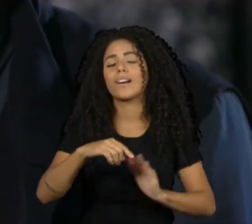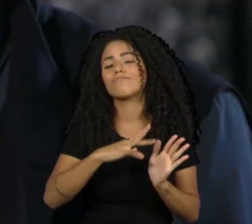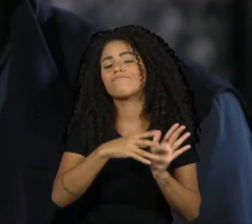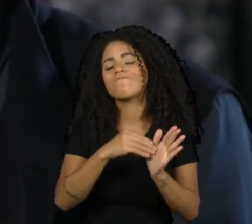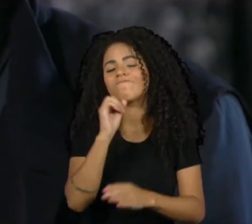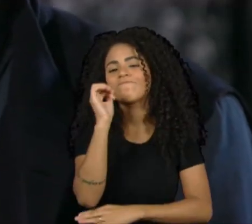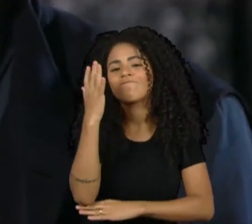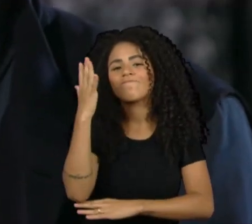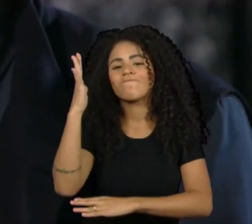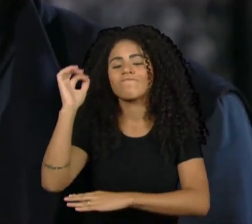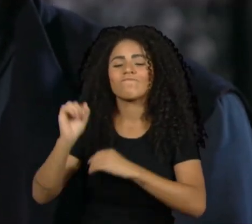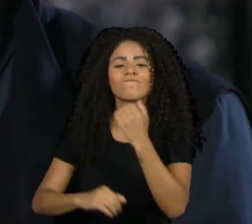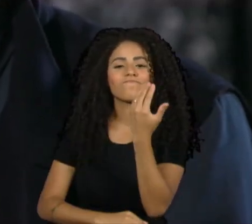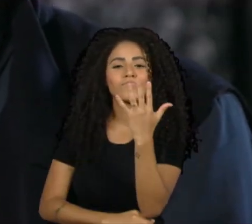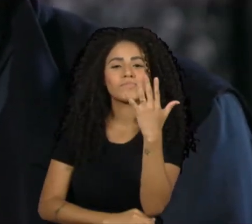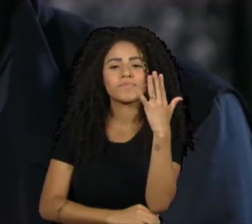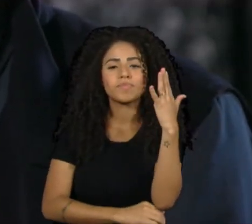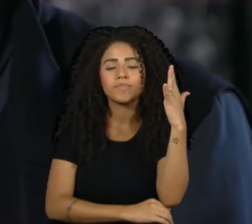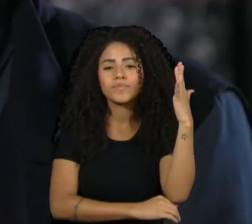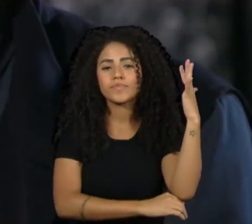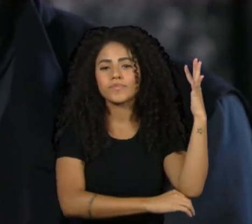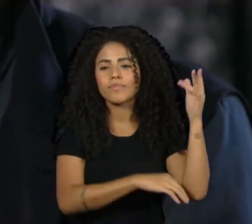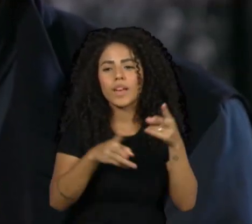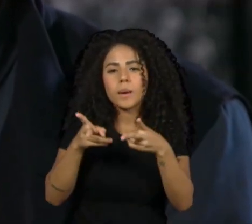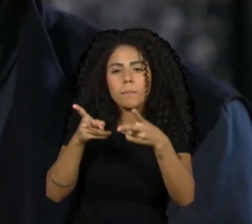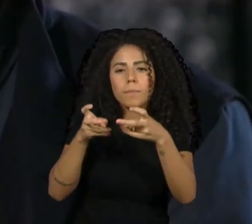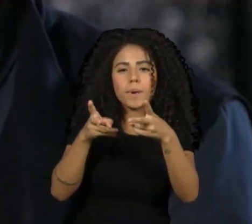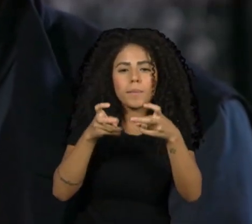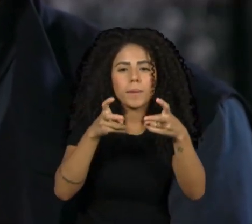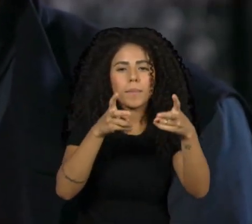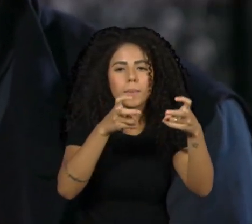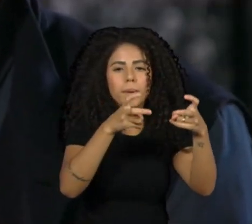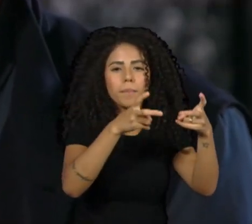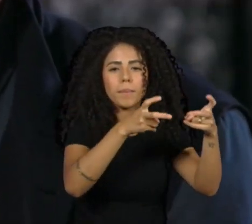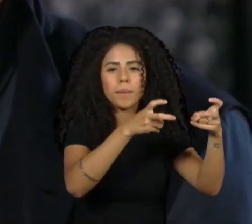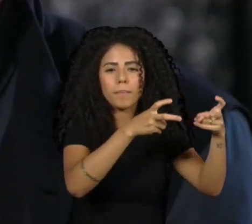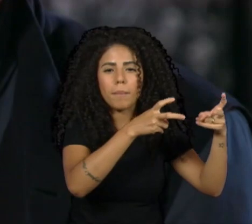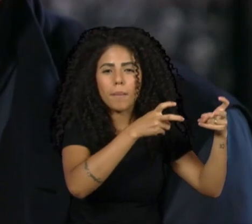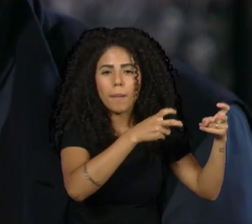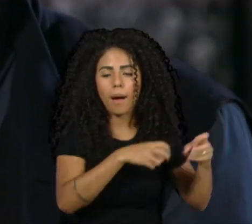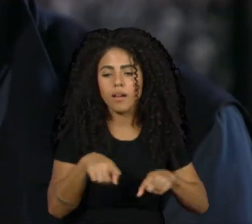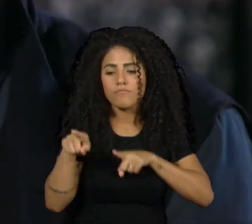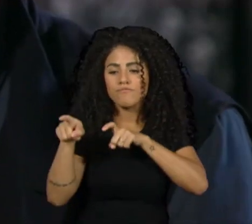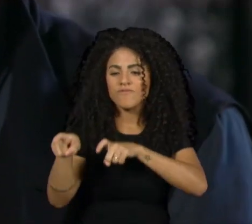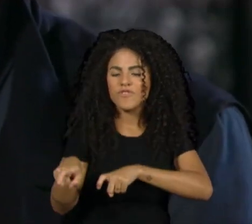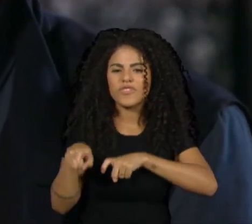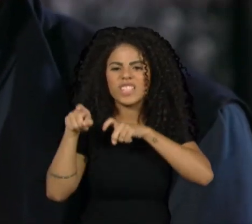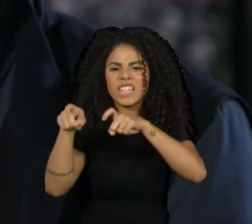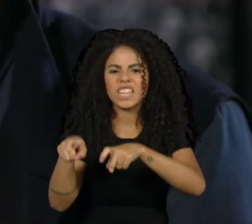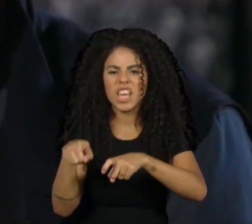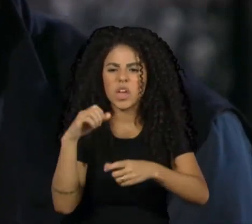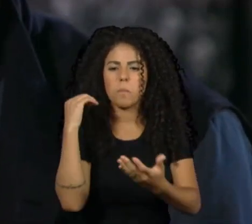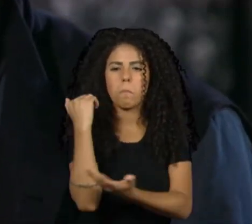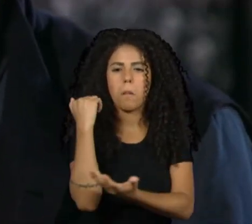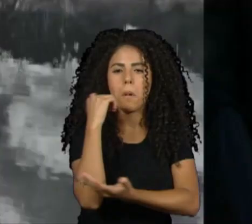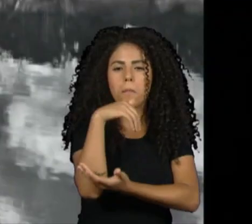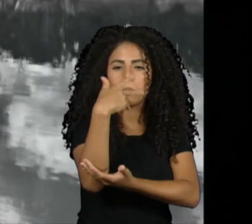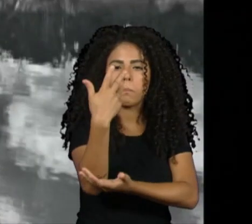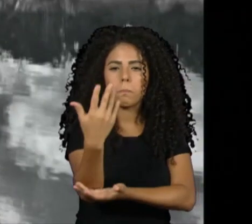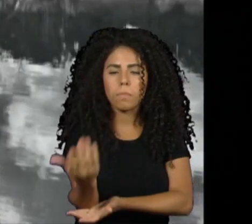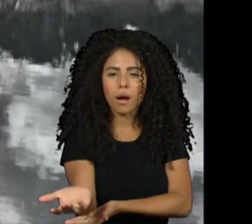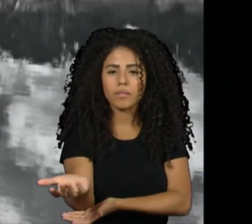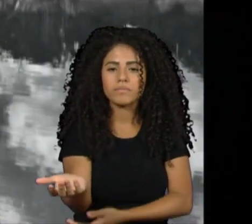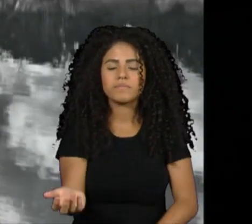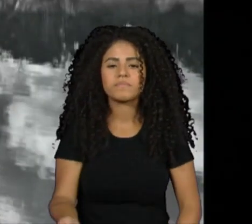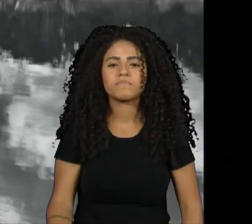as estradas têm atraído migrações de fazendeiros, madeireiros e garimpeiros.